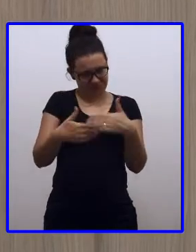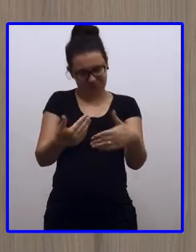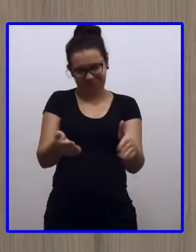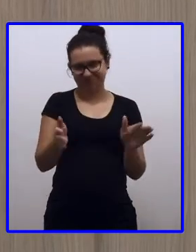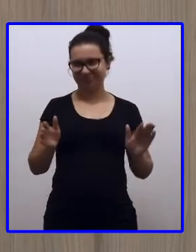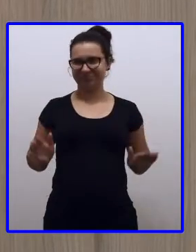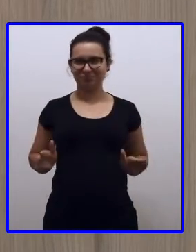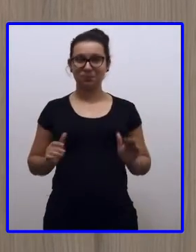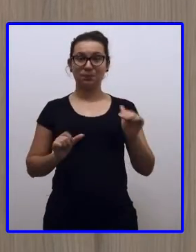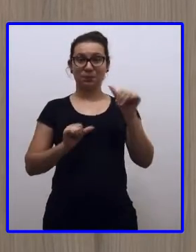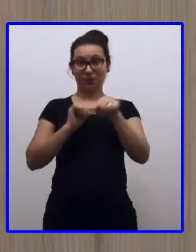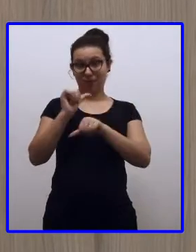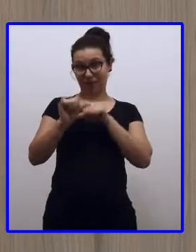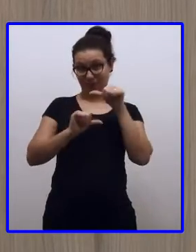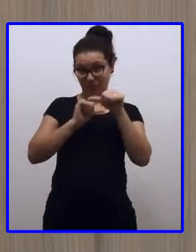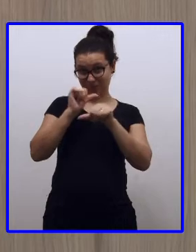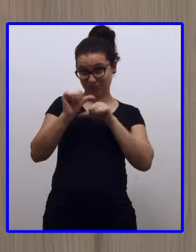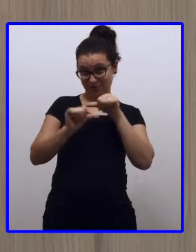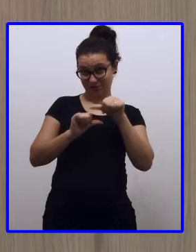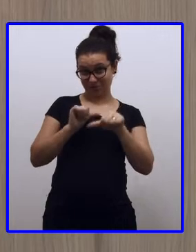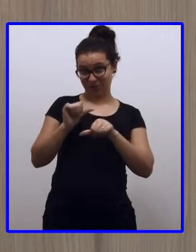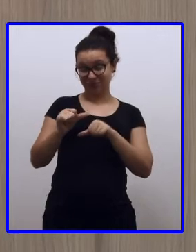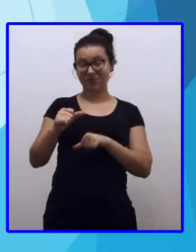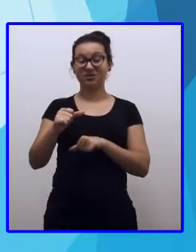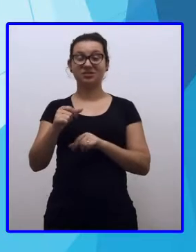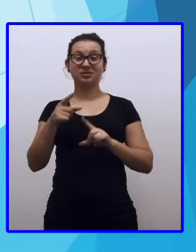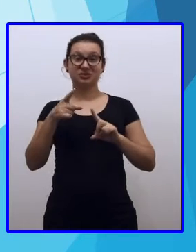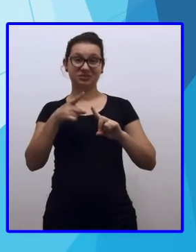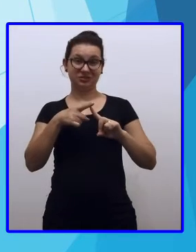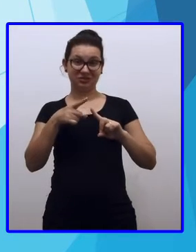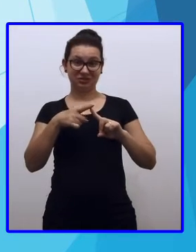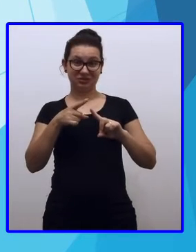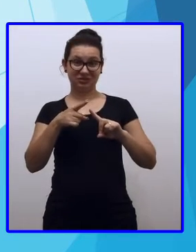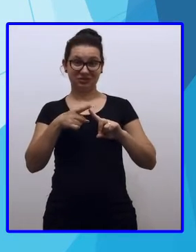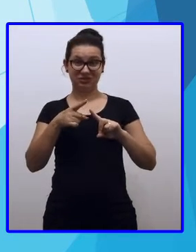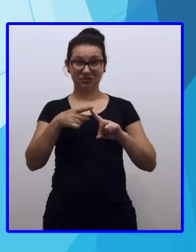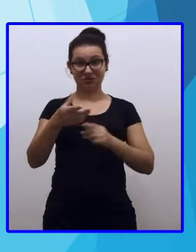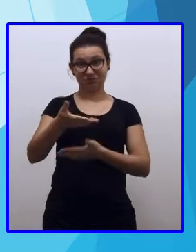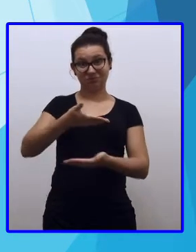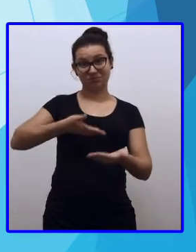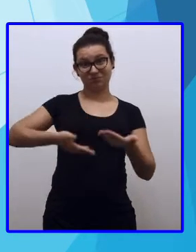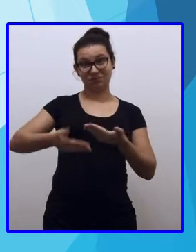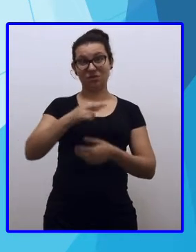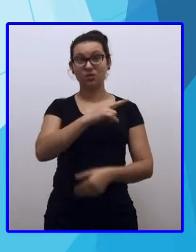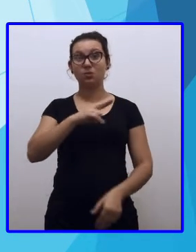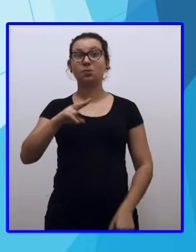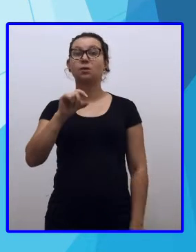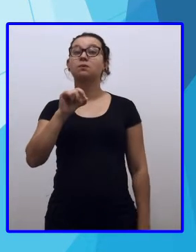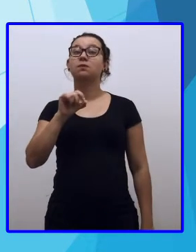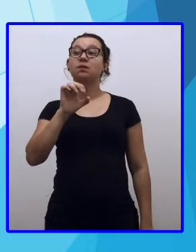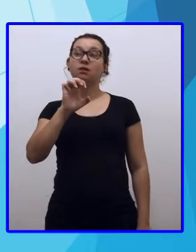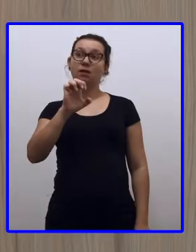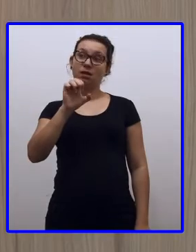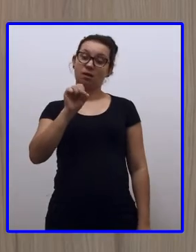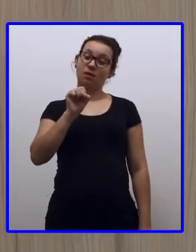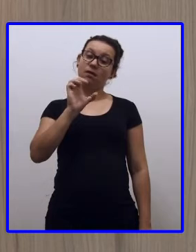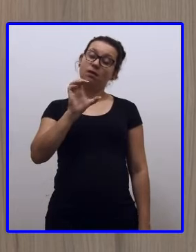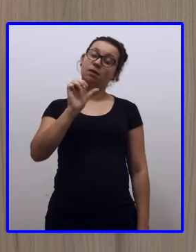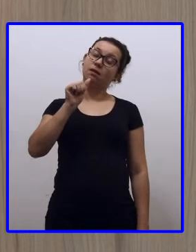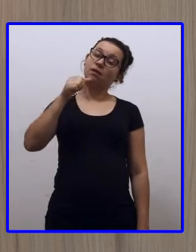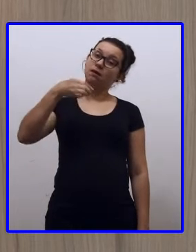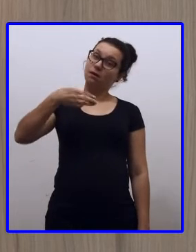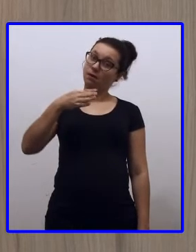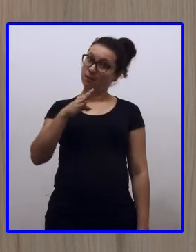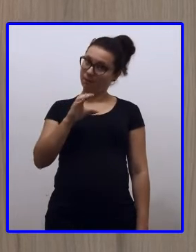Essa troca, esse sistema de comércio, foi chamado de escambo. Certo? Bom,